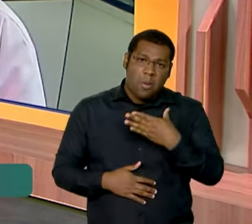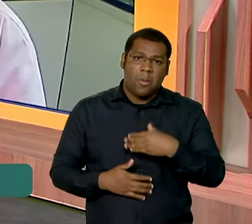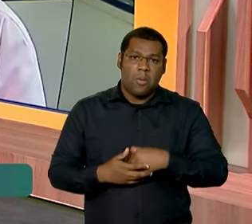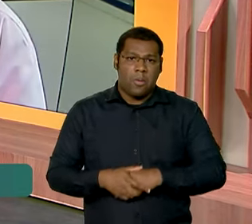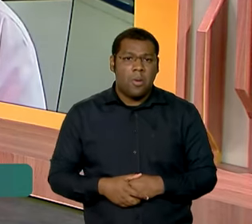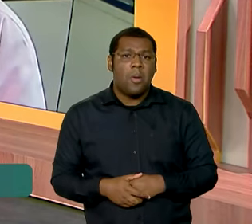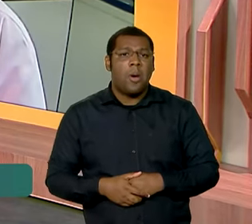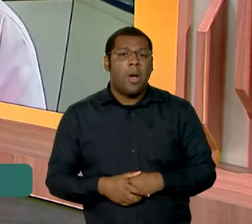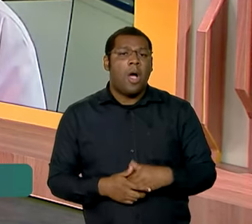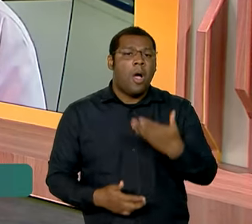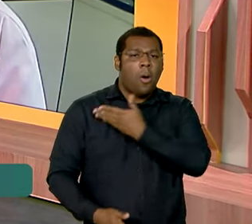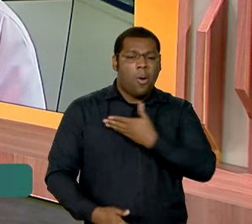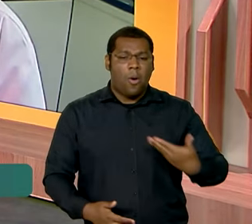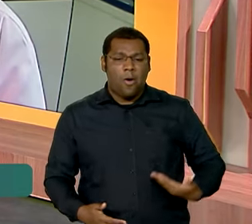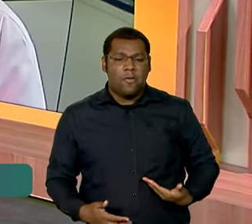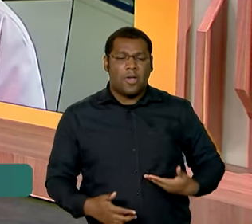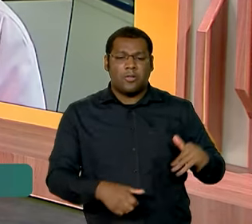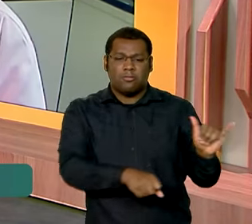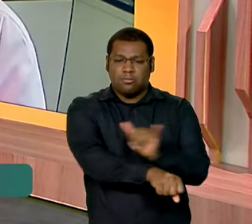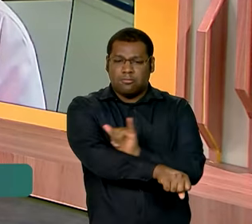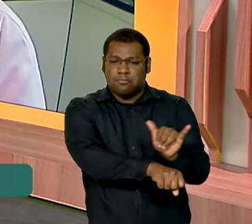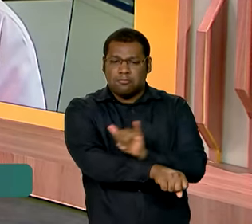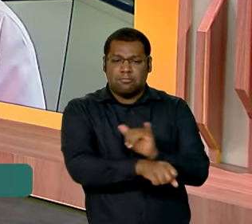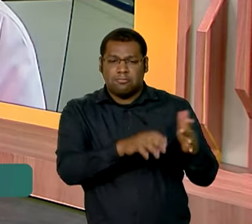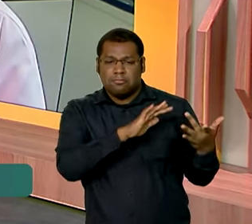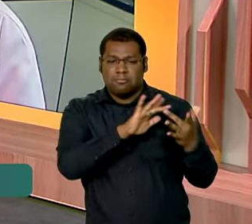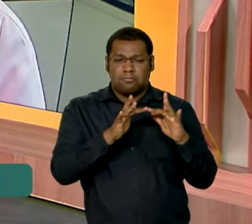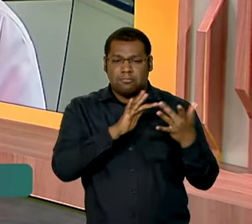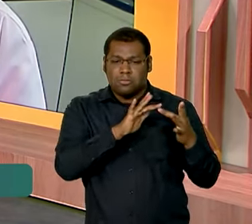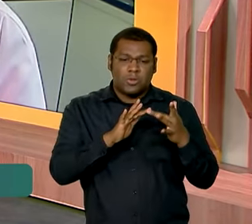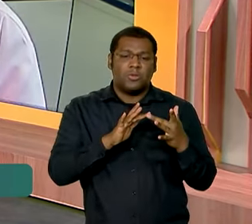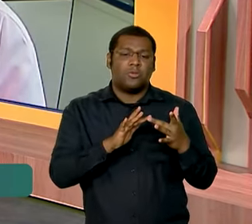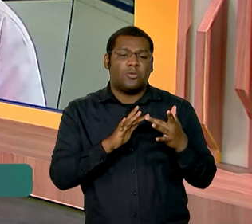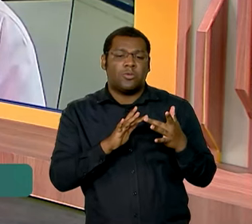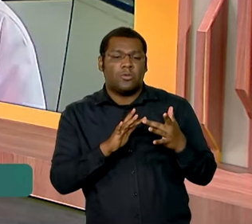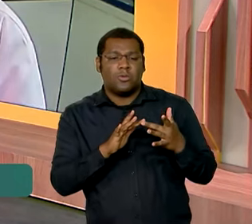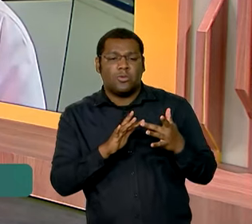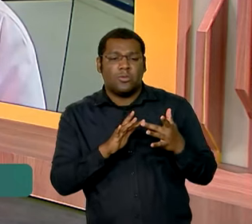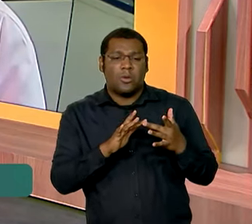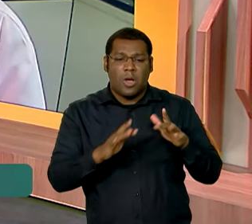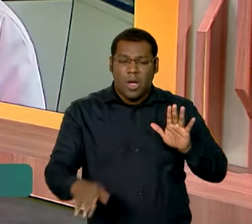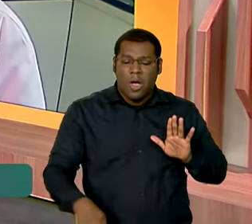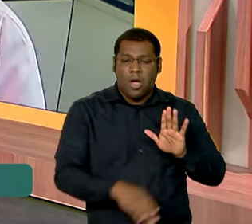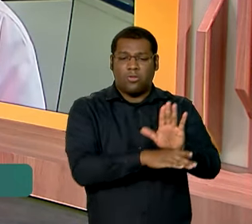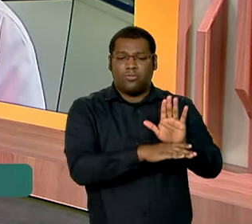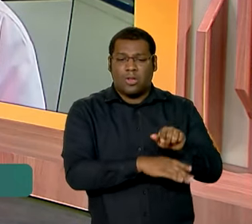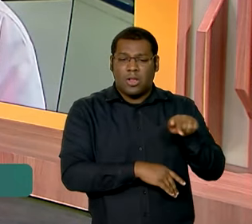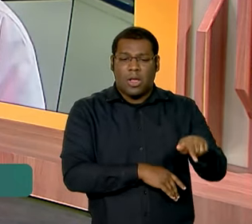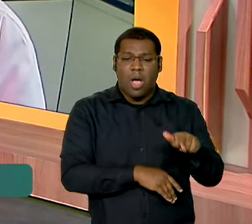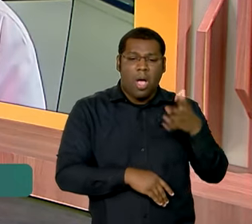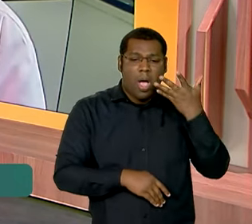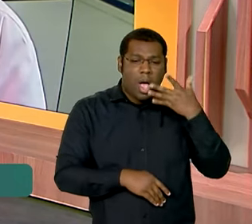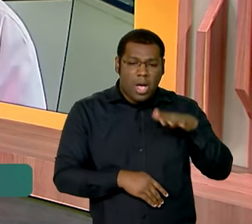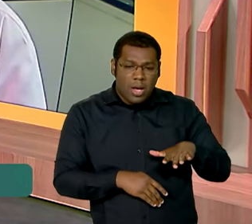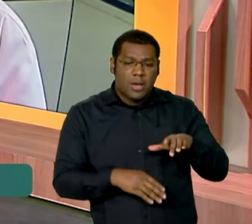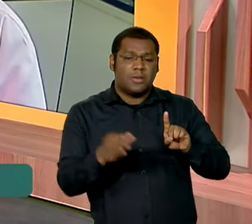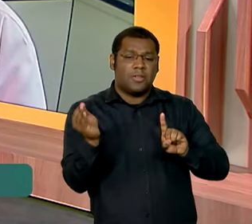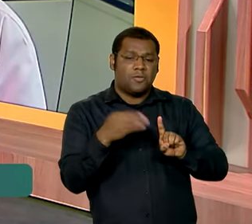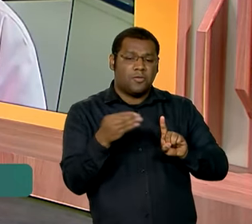Agora, o que o governo está fazendo para resgatar esses 6%, essas crianças que estão aí nessa situação de